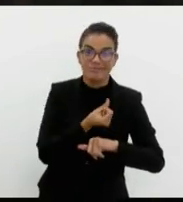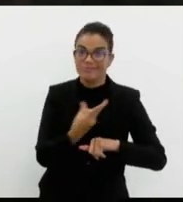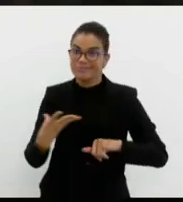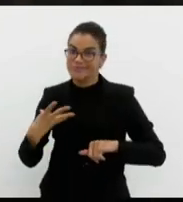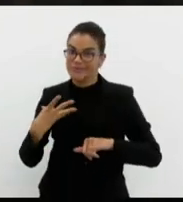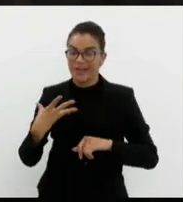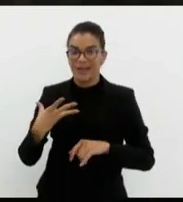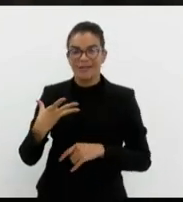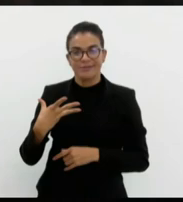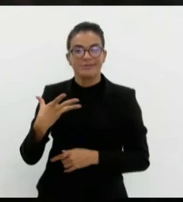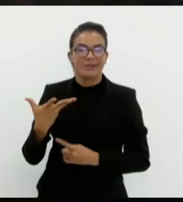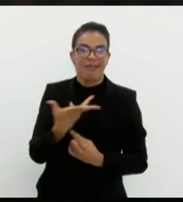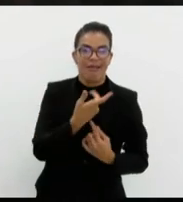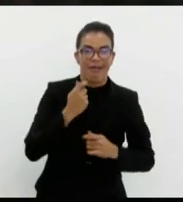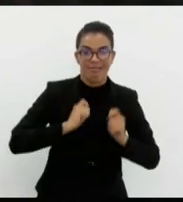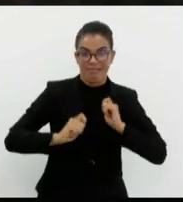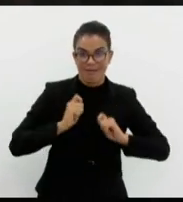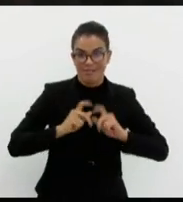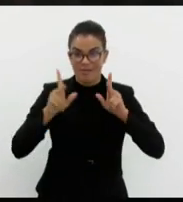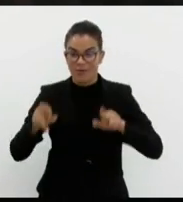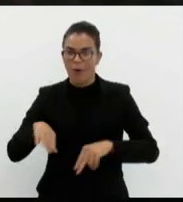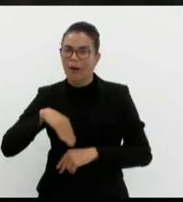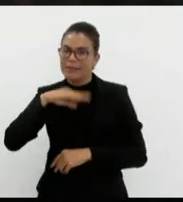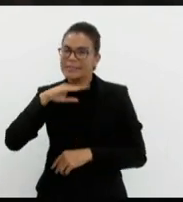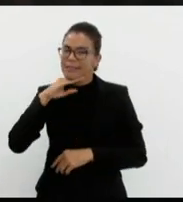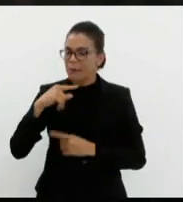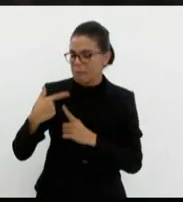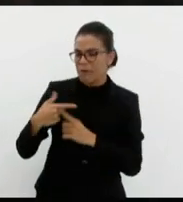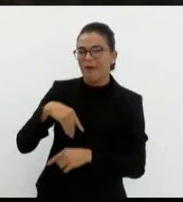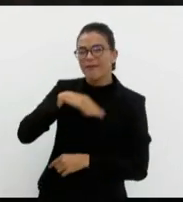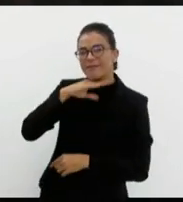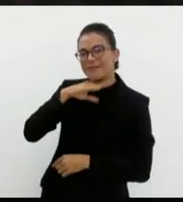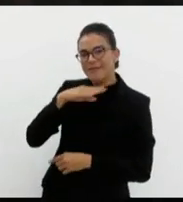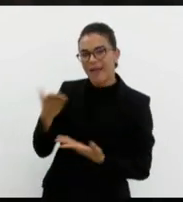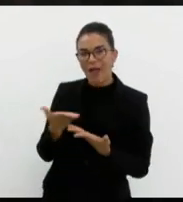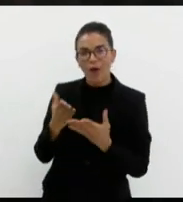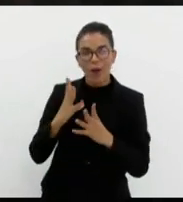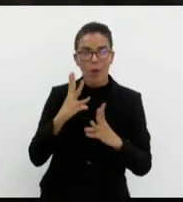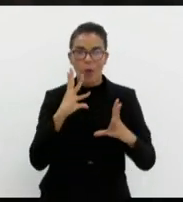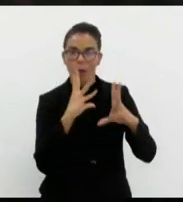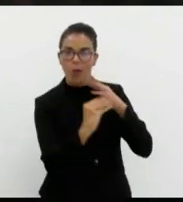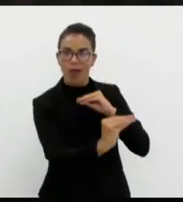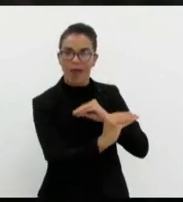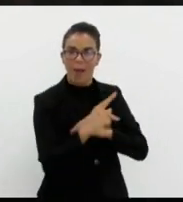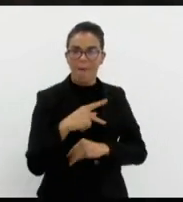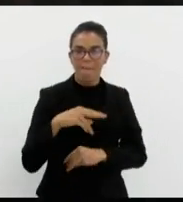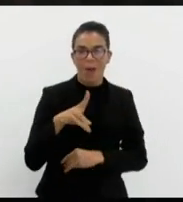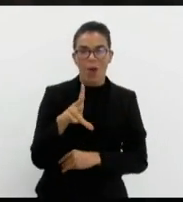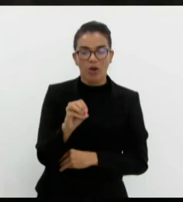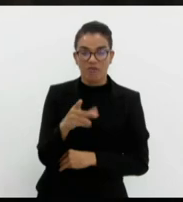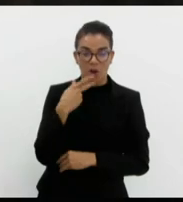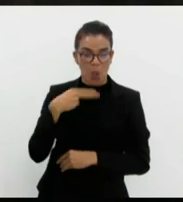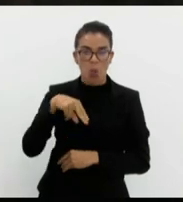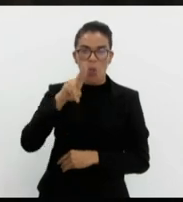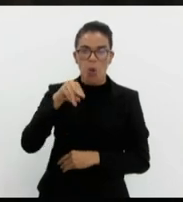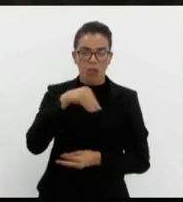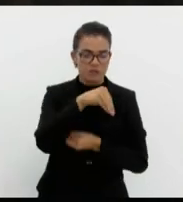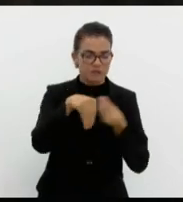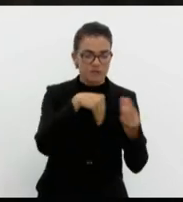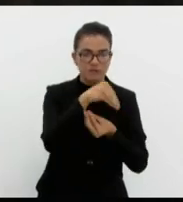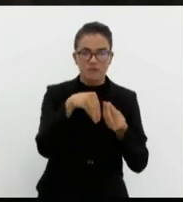que apoiaram o atual presidente como a Anitta. Por que Anitta? Porque agora também está correndo do pau. Disse que nunca se envolveu em política.